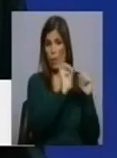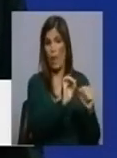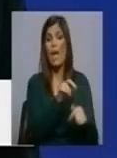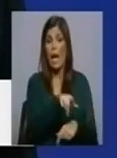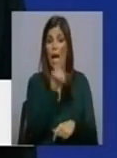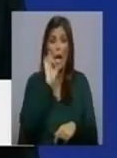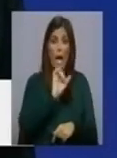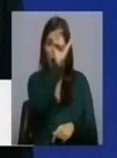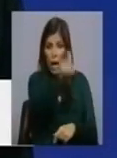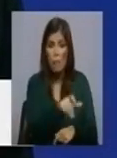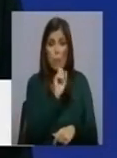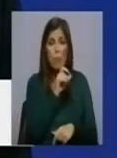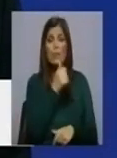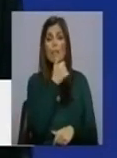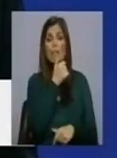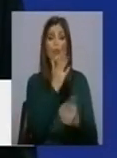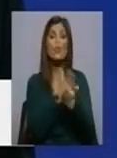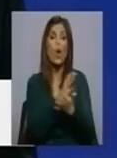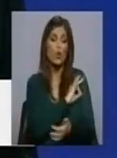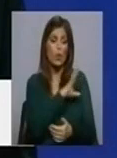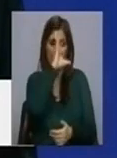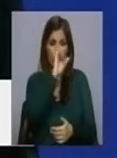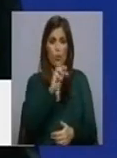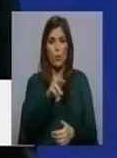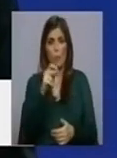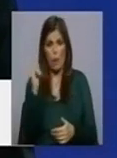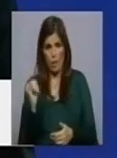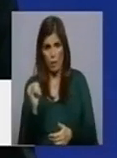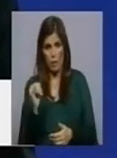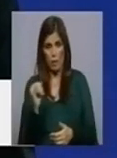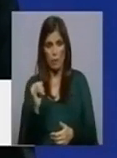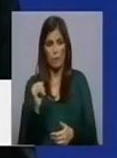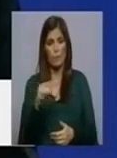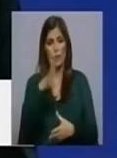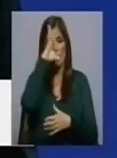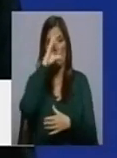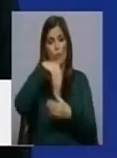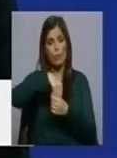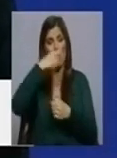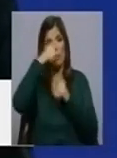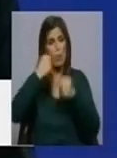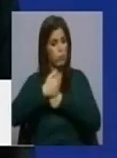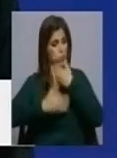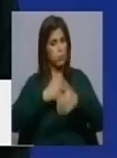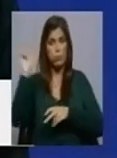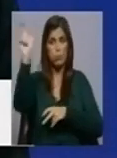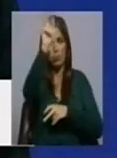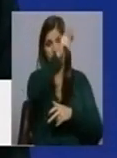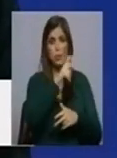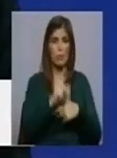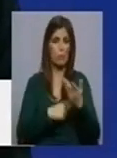ser decidida pelo Sr. Ministro da Administração Interna, que aliás tem sido, a nível do Governo, uma das pessoas mais proativas nesta crise.